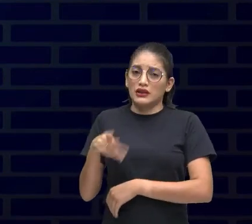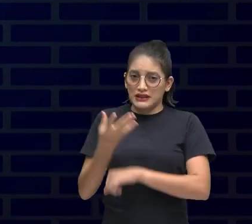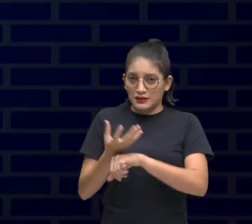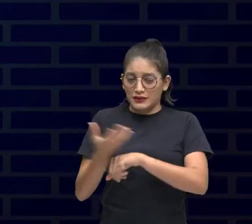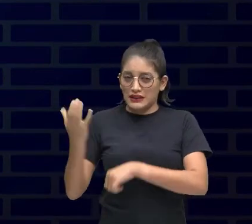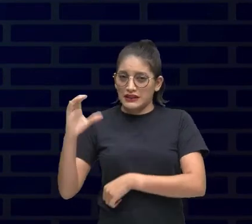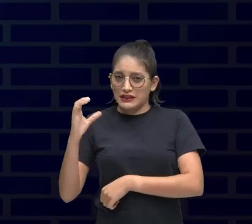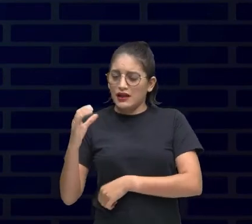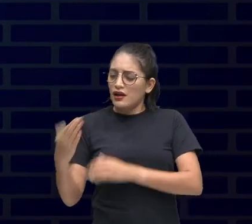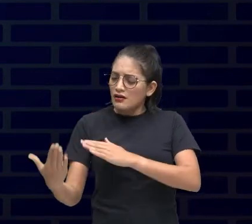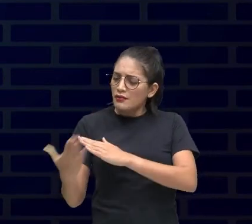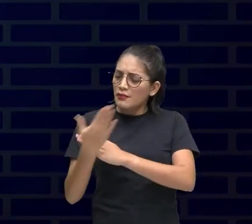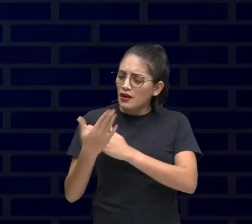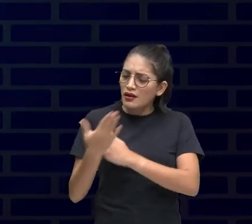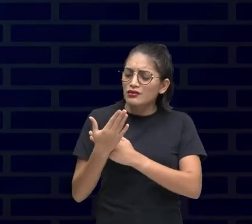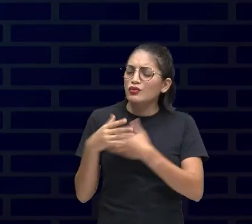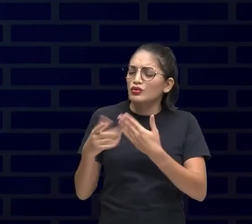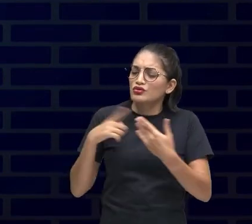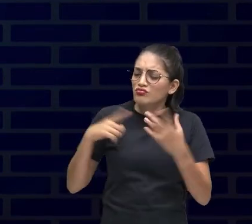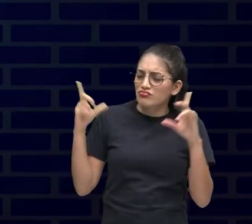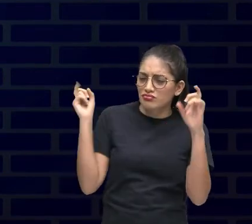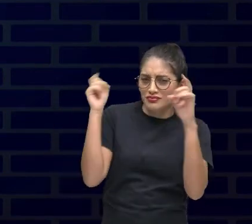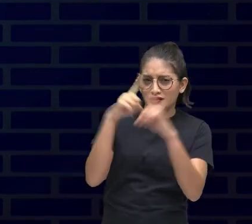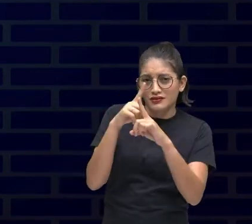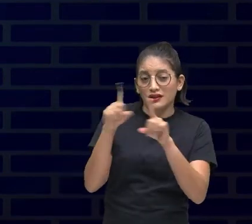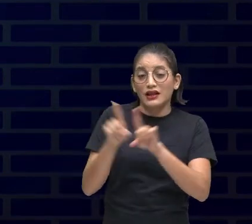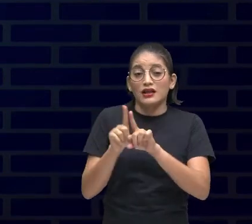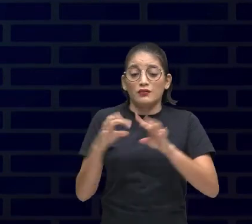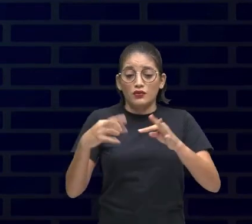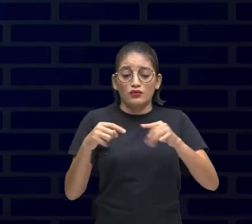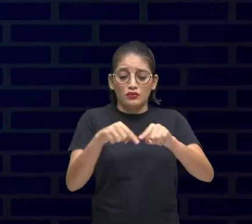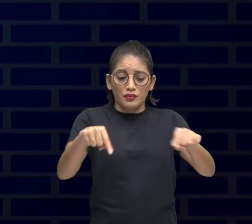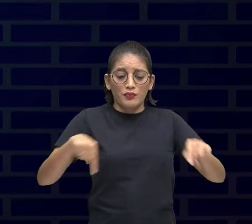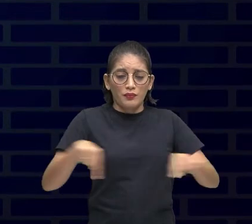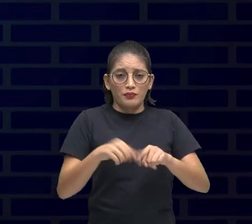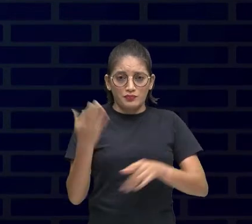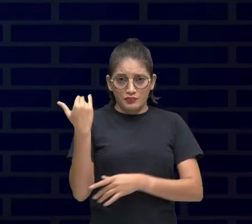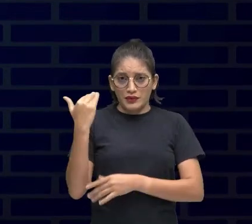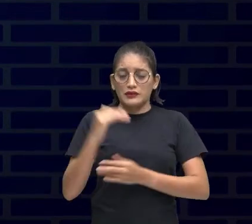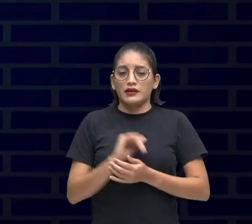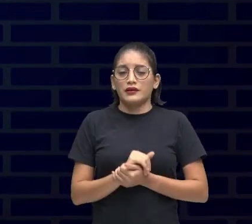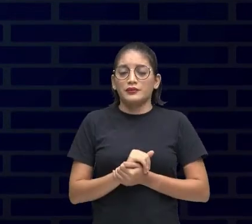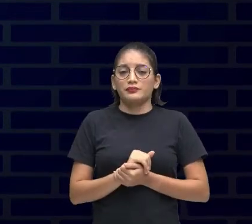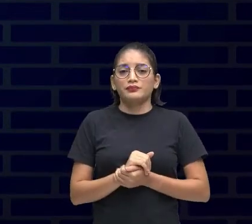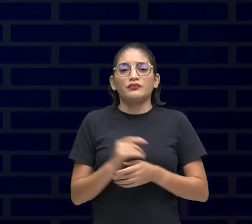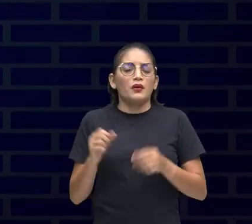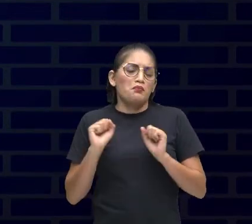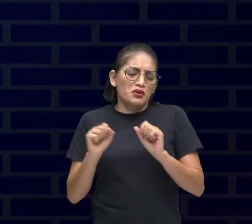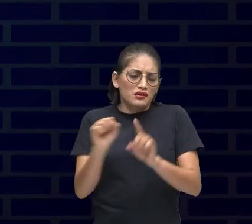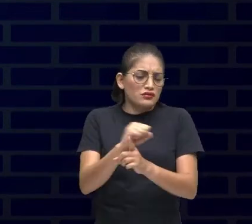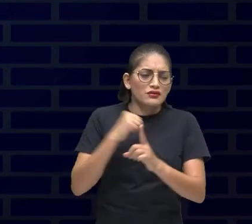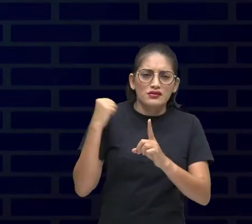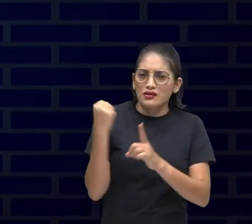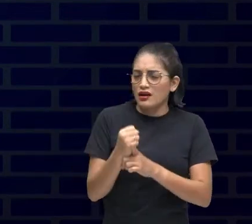Que ajudava com minhas dificuldades e a de todos da minha antiga turma Sendo sociais,